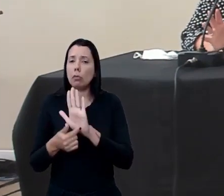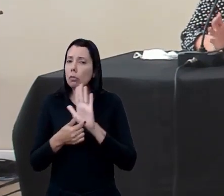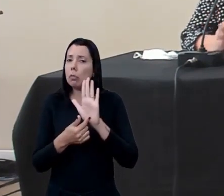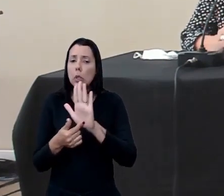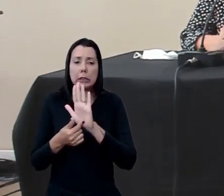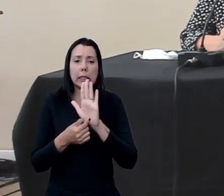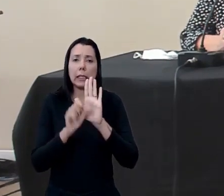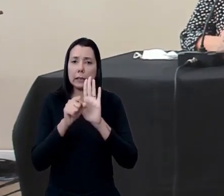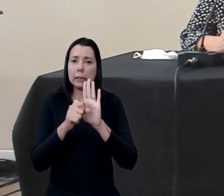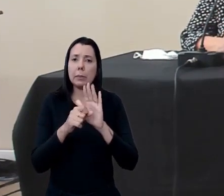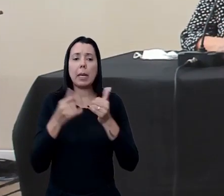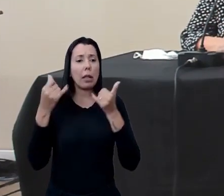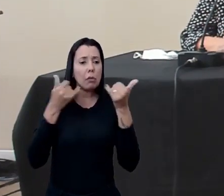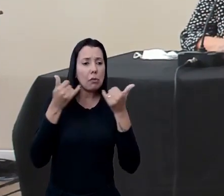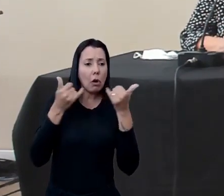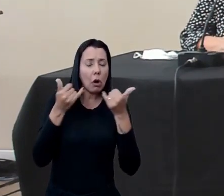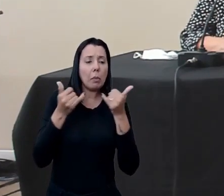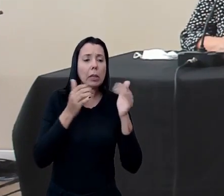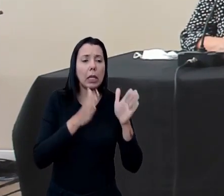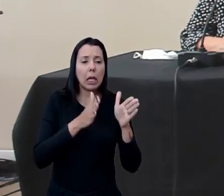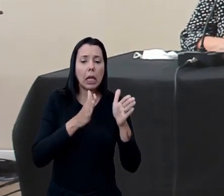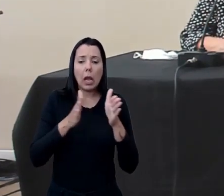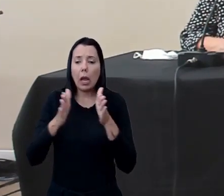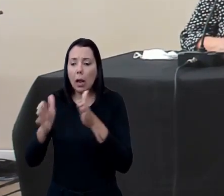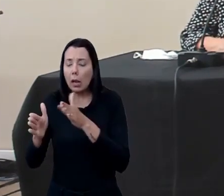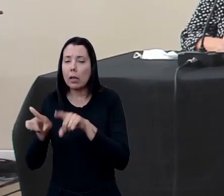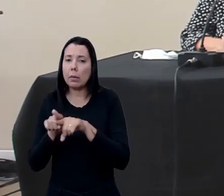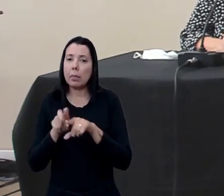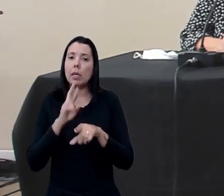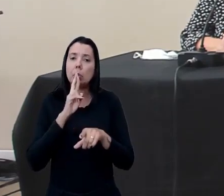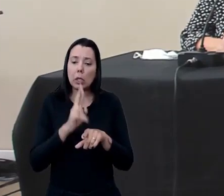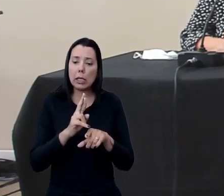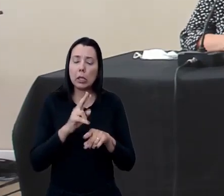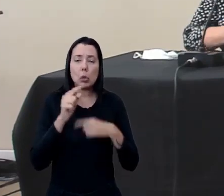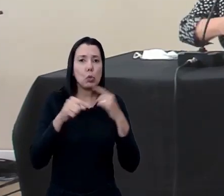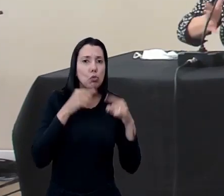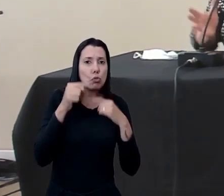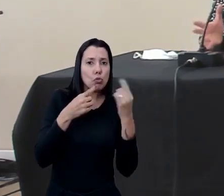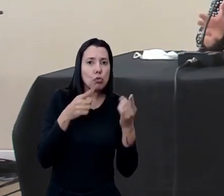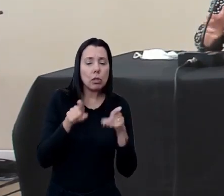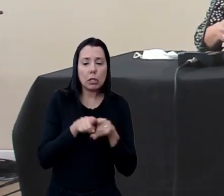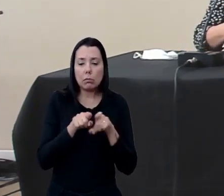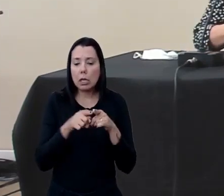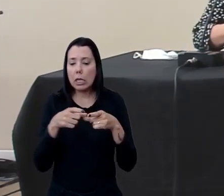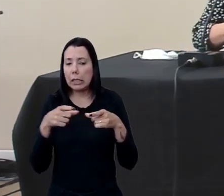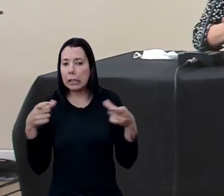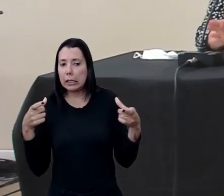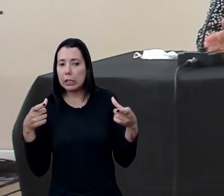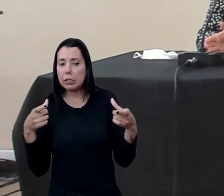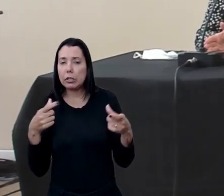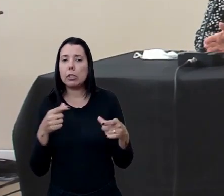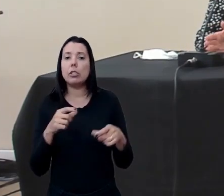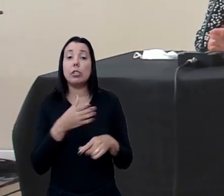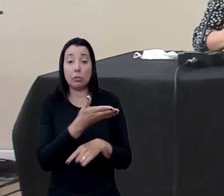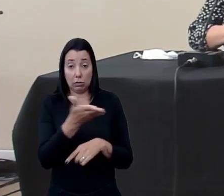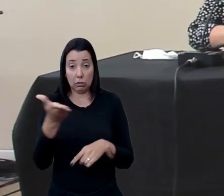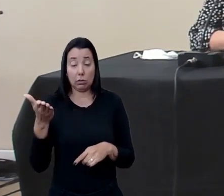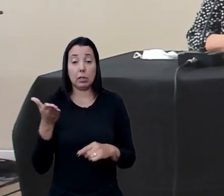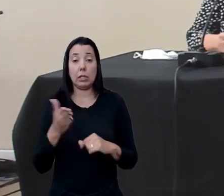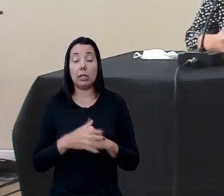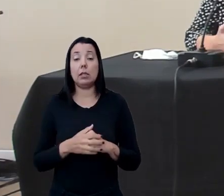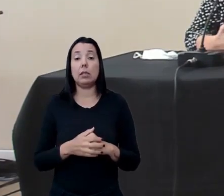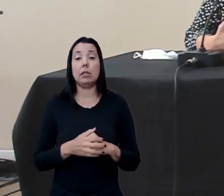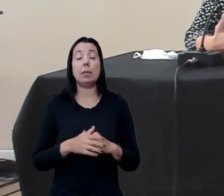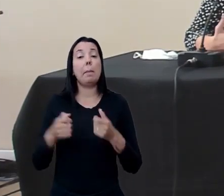informe para e passo e respondendo as dúvidas as grandes dúvidas que são de grande parte de vocês